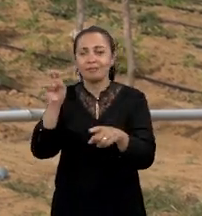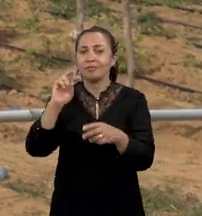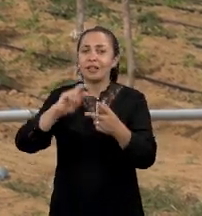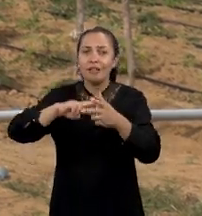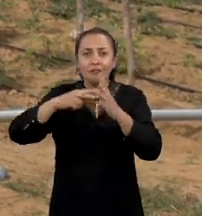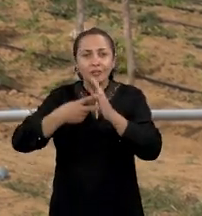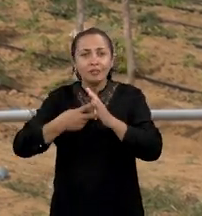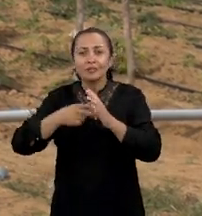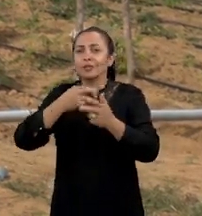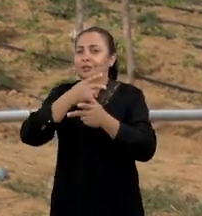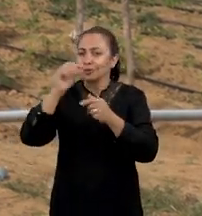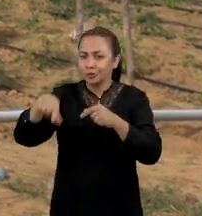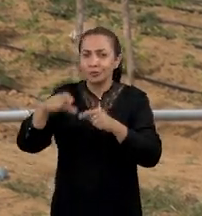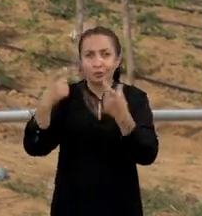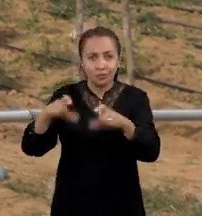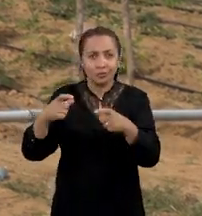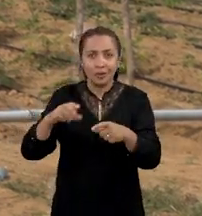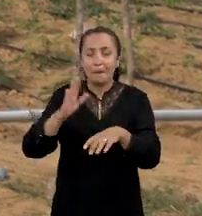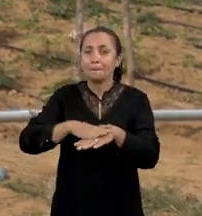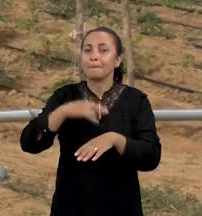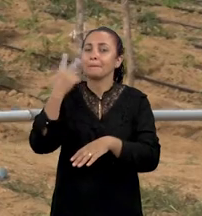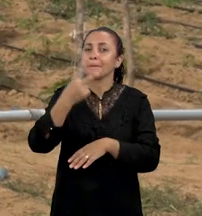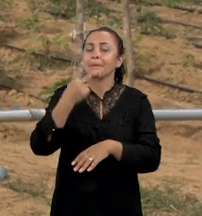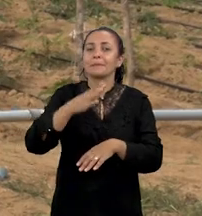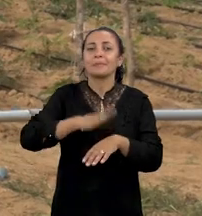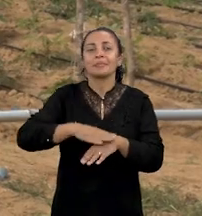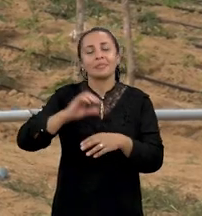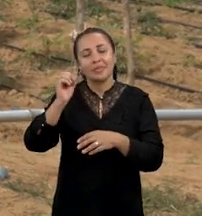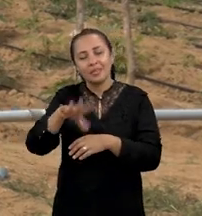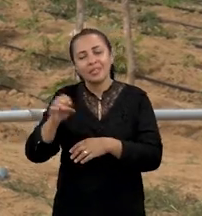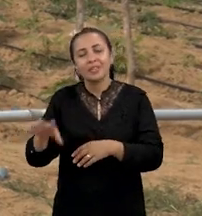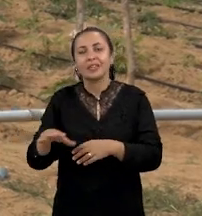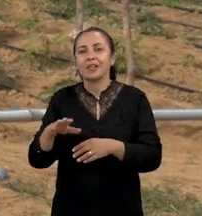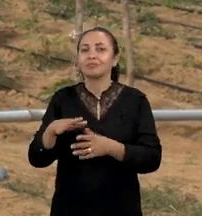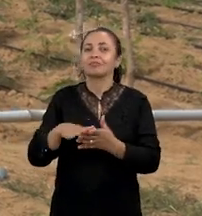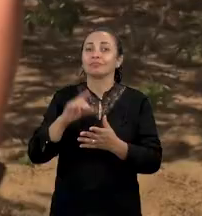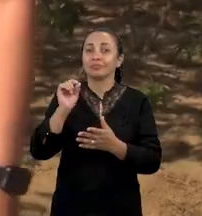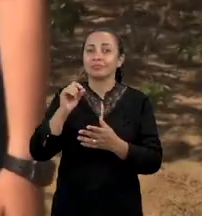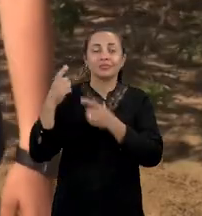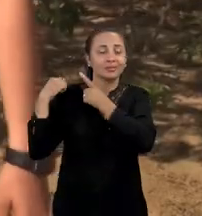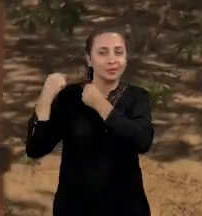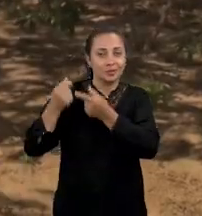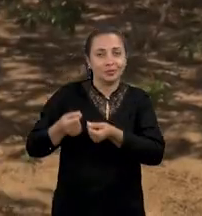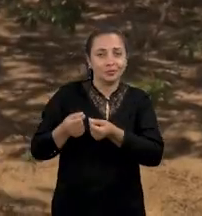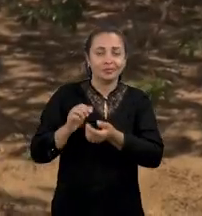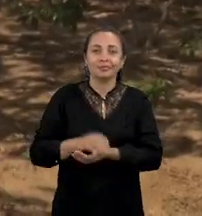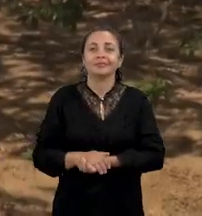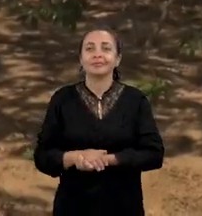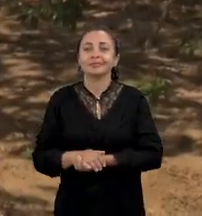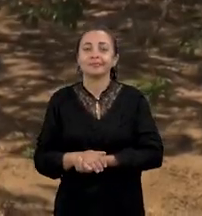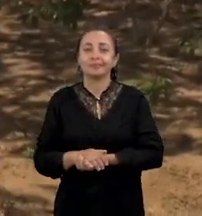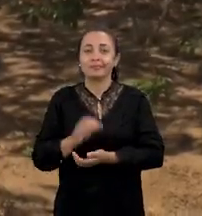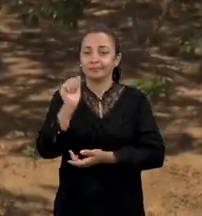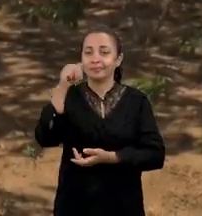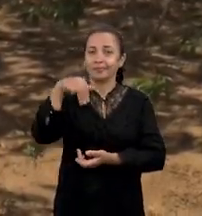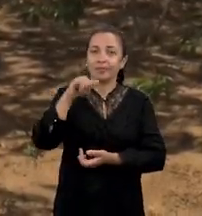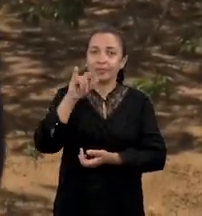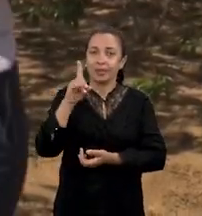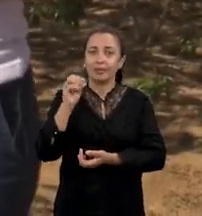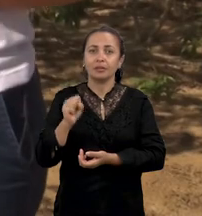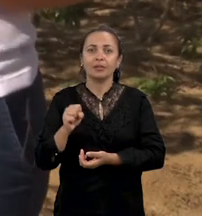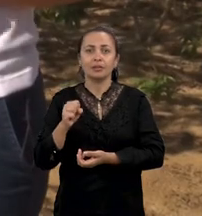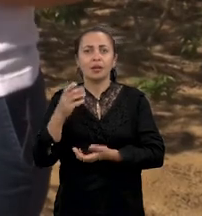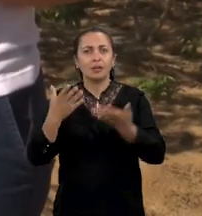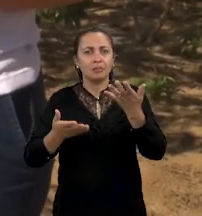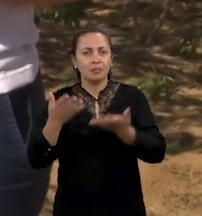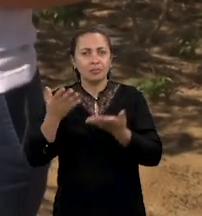variedades locais, essas duas variedades mais produtivas do que as tradicionais. Geralmente, essa determinação de amido é feita